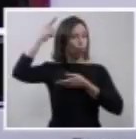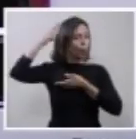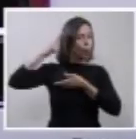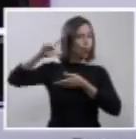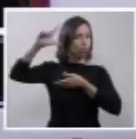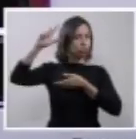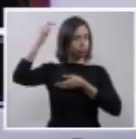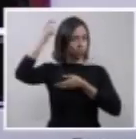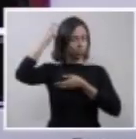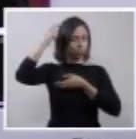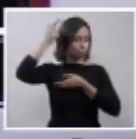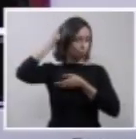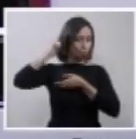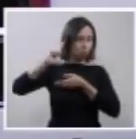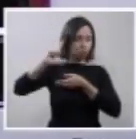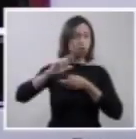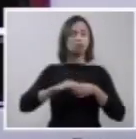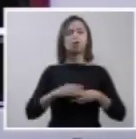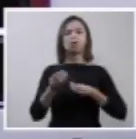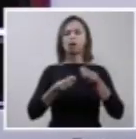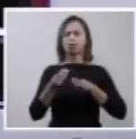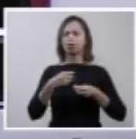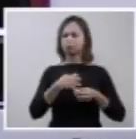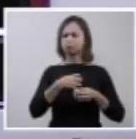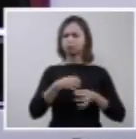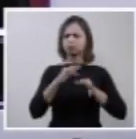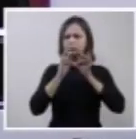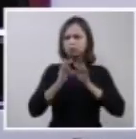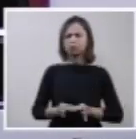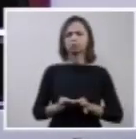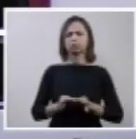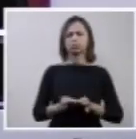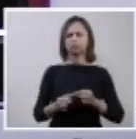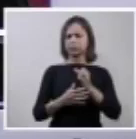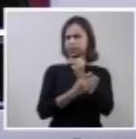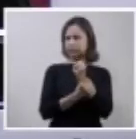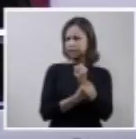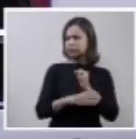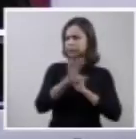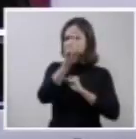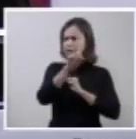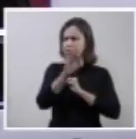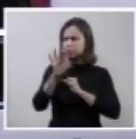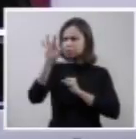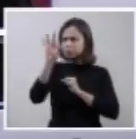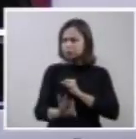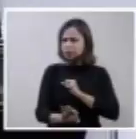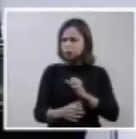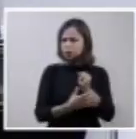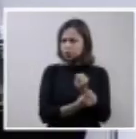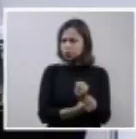garante 100% de segurança no diagnóstico da anencefalia.